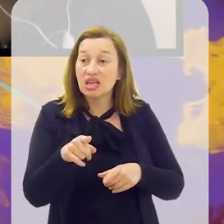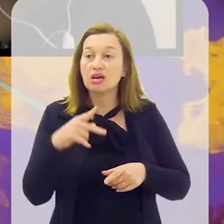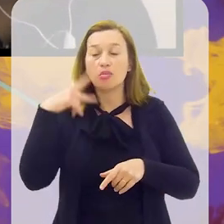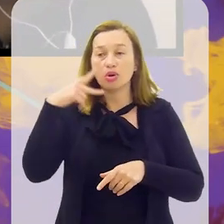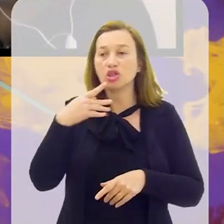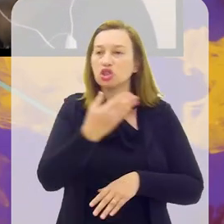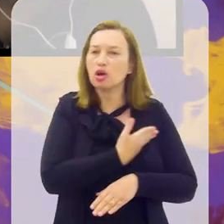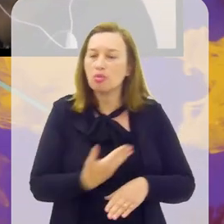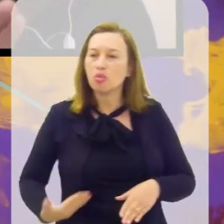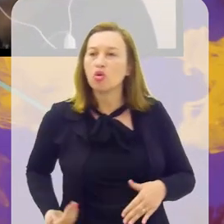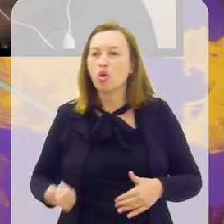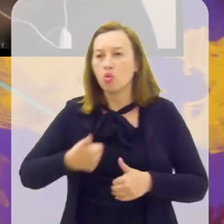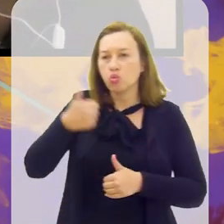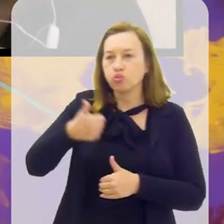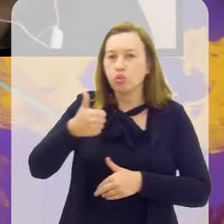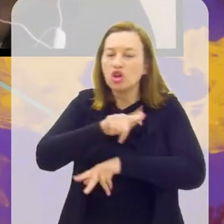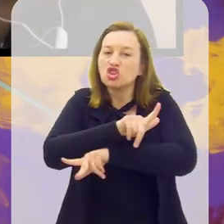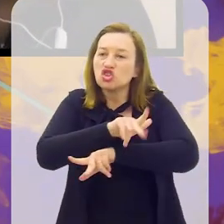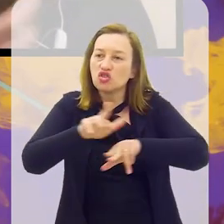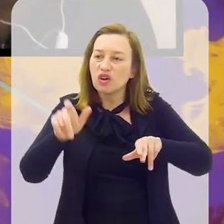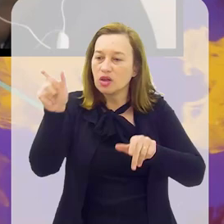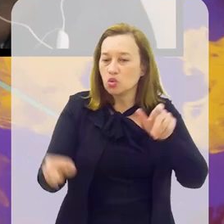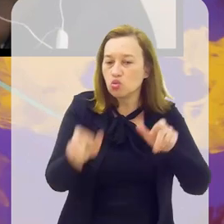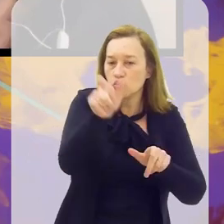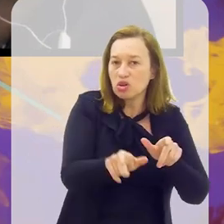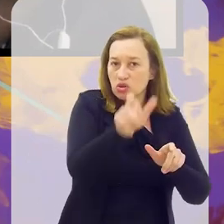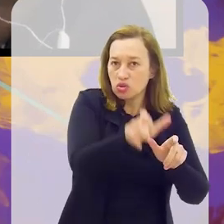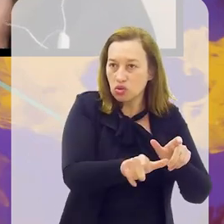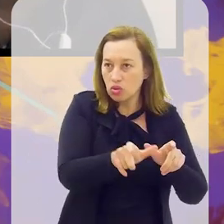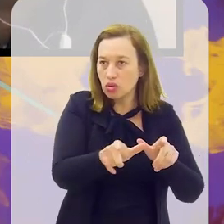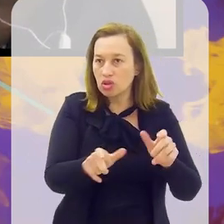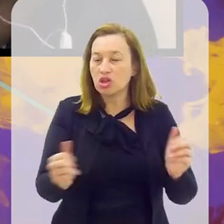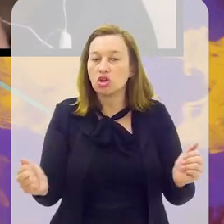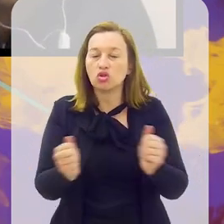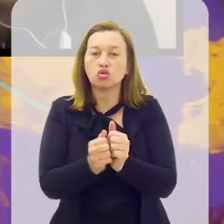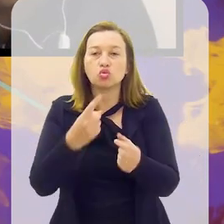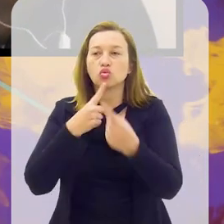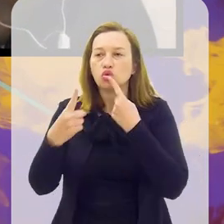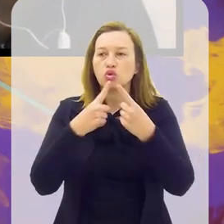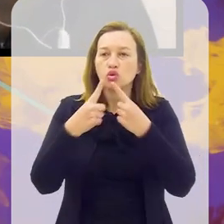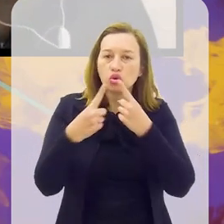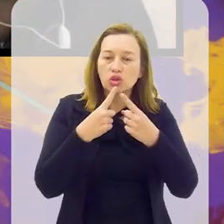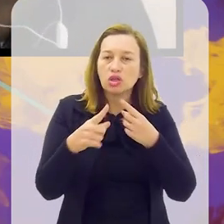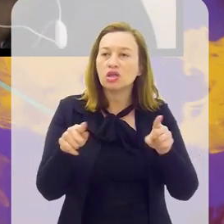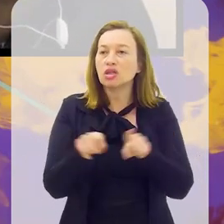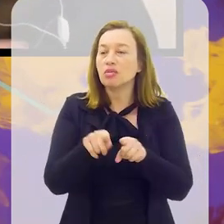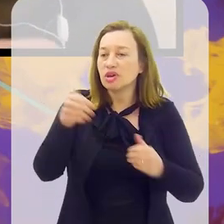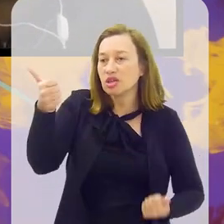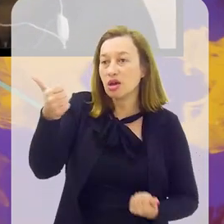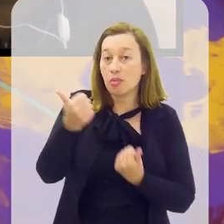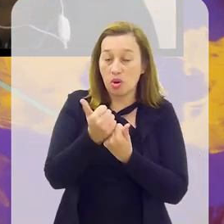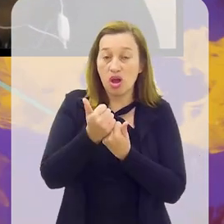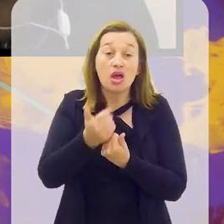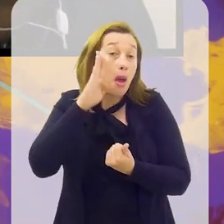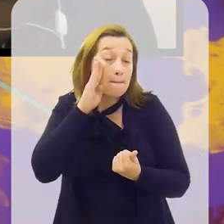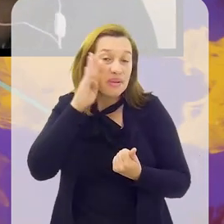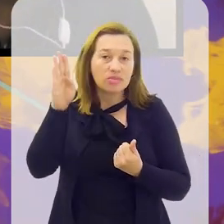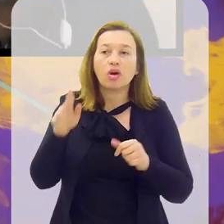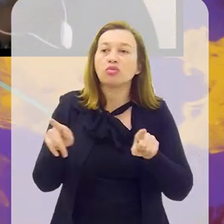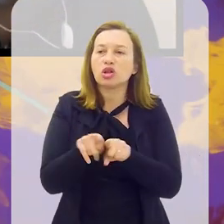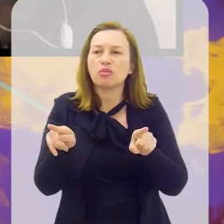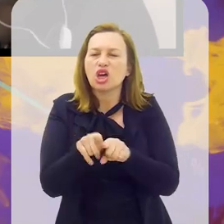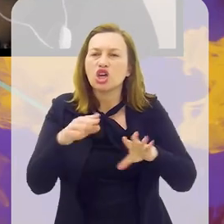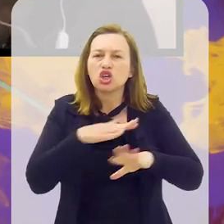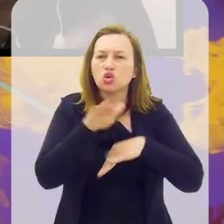preciso que essa política pública, um, traga os diferentes atores envolvidos para o debate e que ela esteja apoiada. é